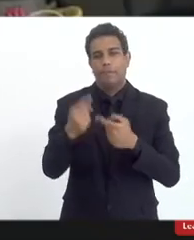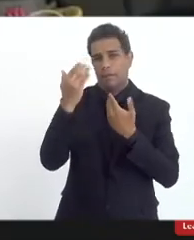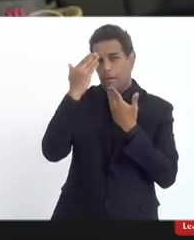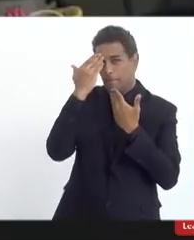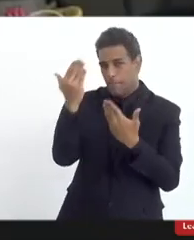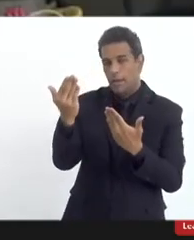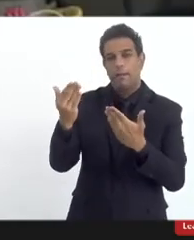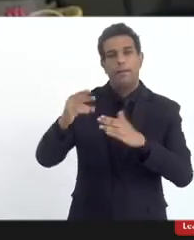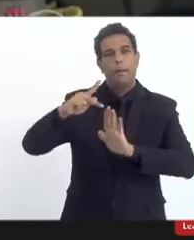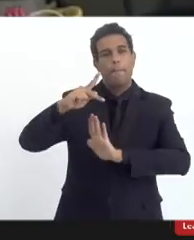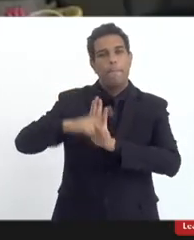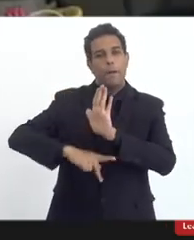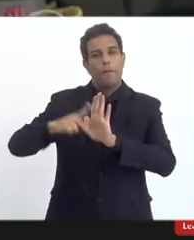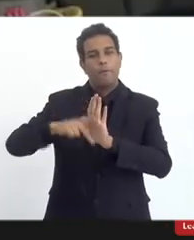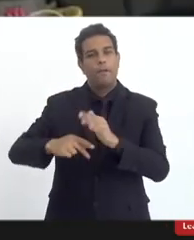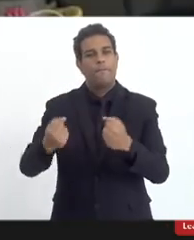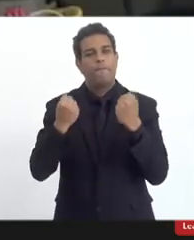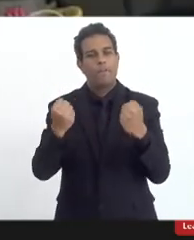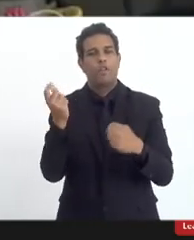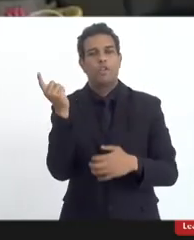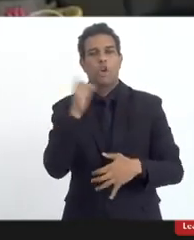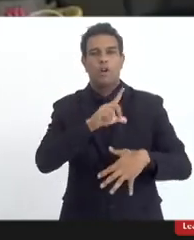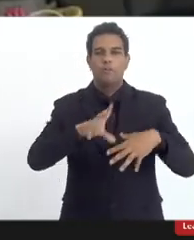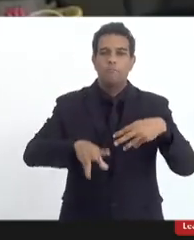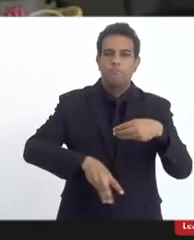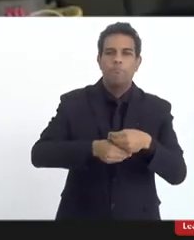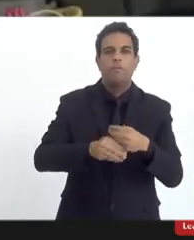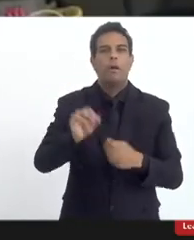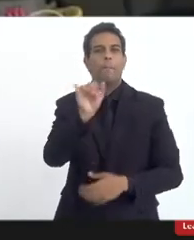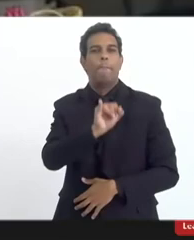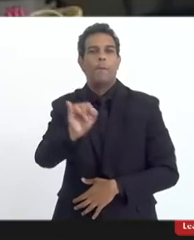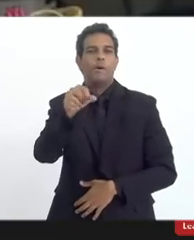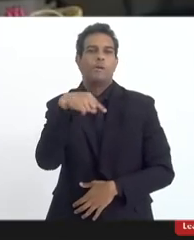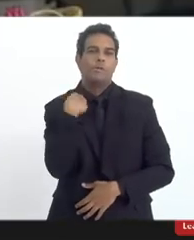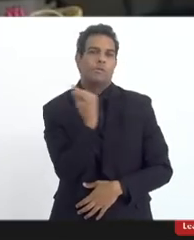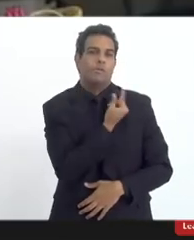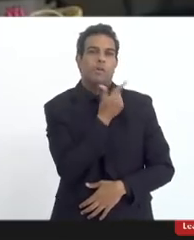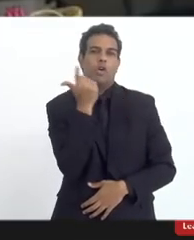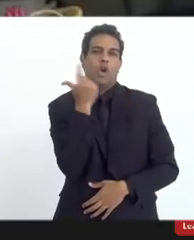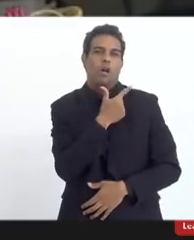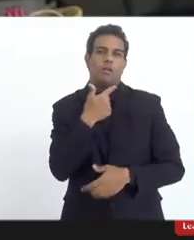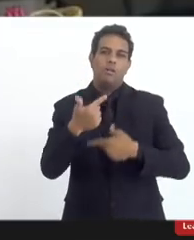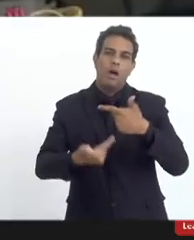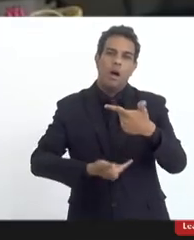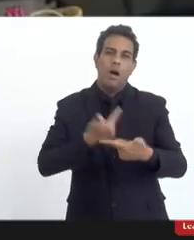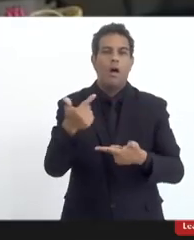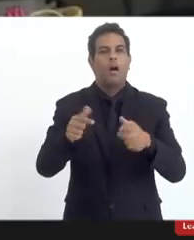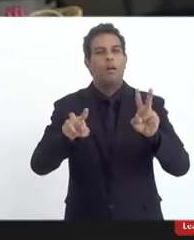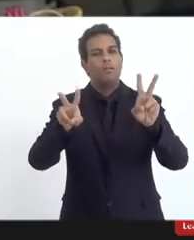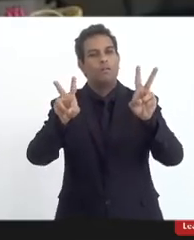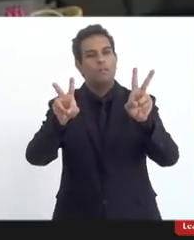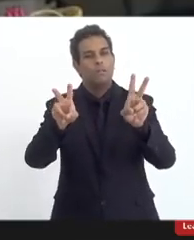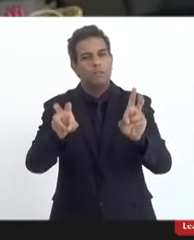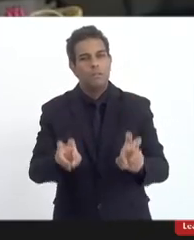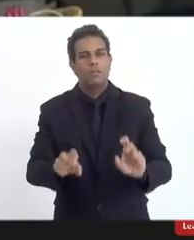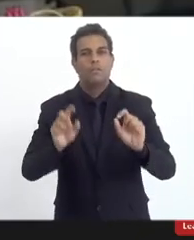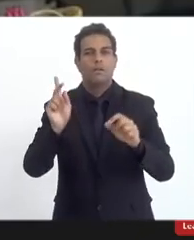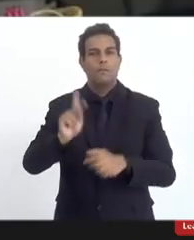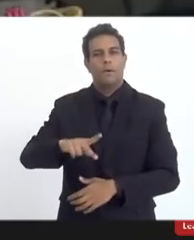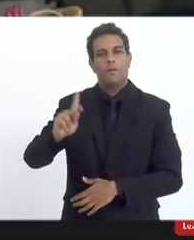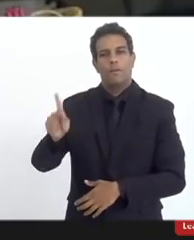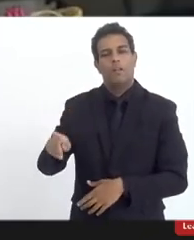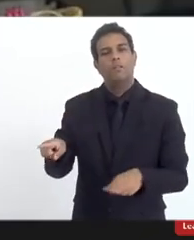esse projeto porque só reforça a importância de a gente trabalhar isso você é professor